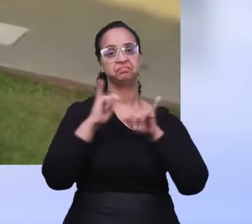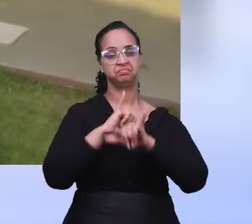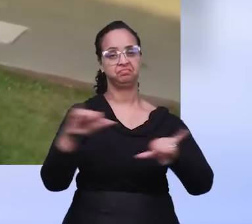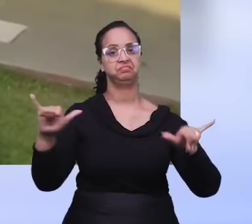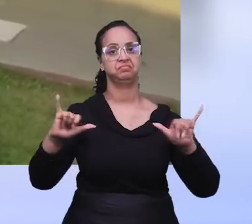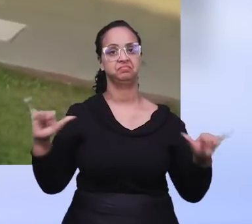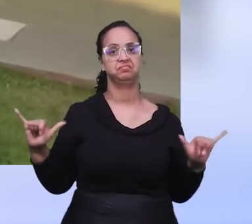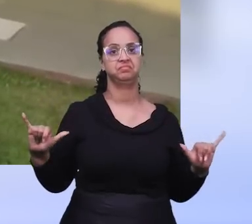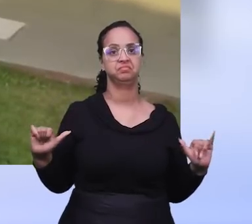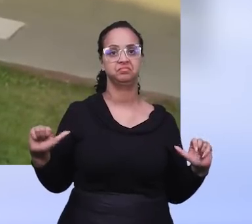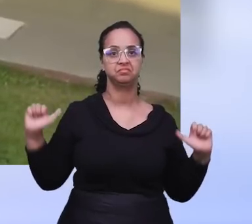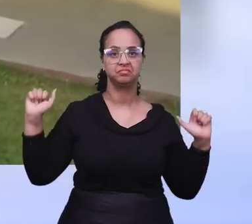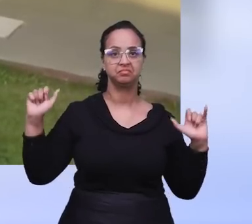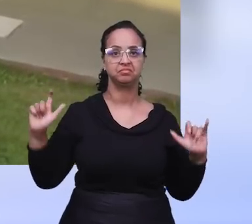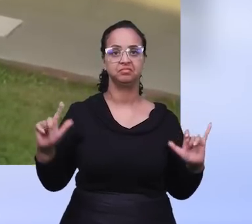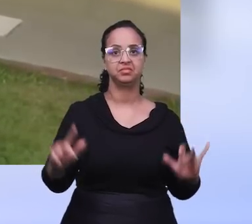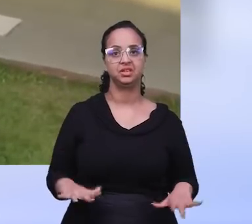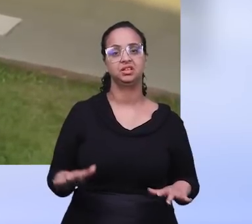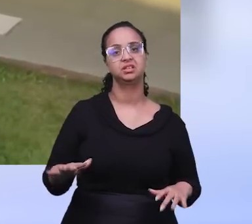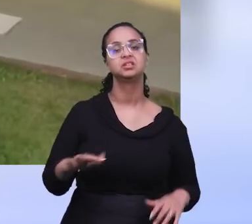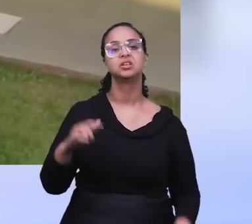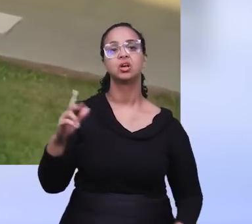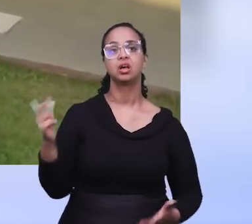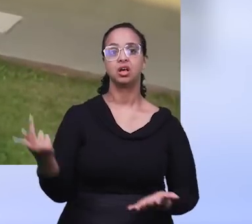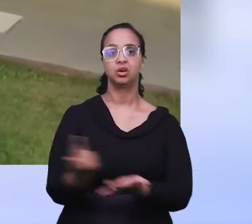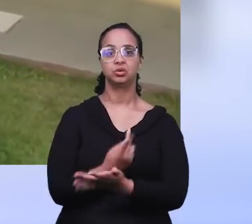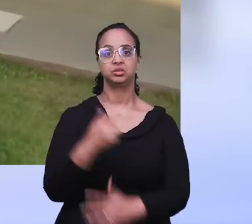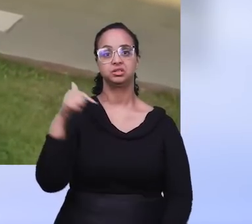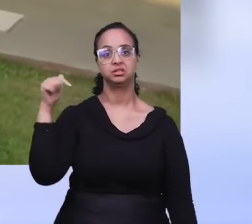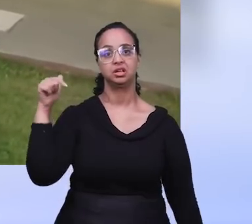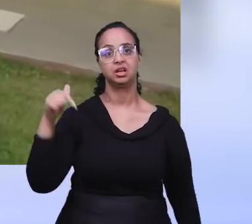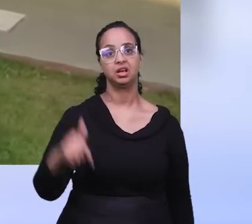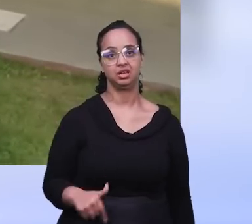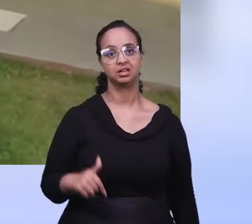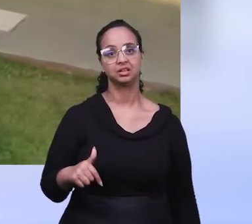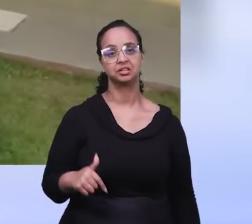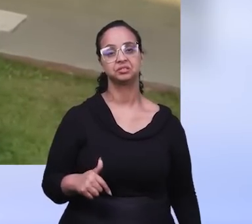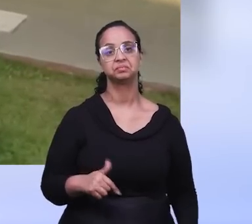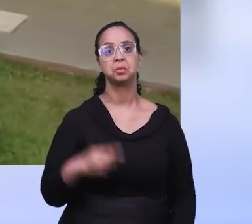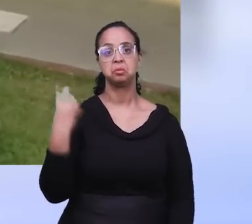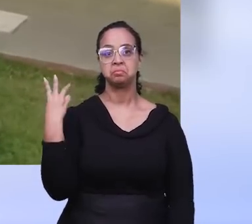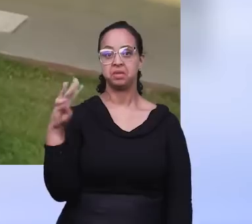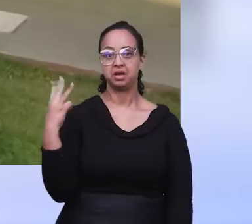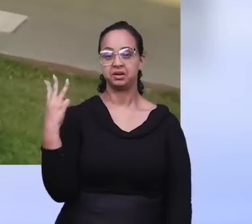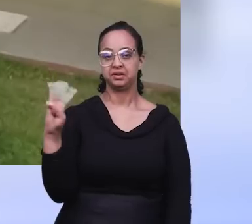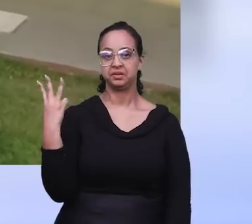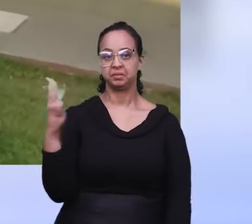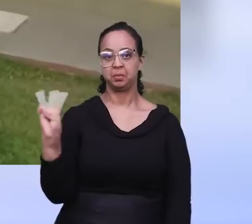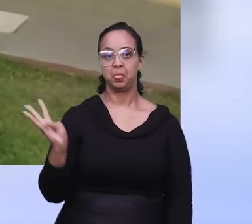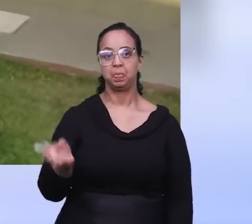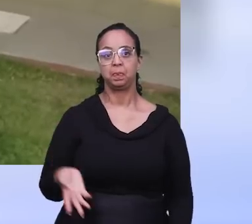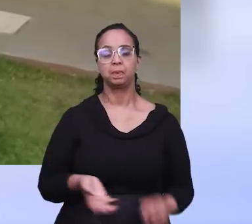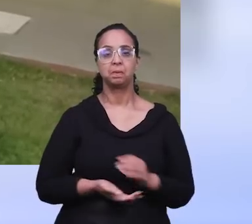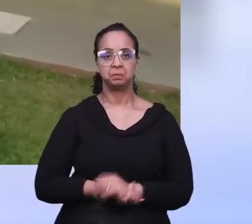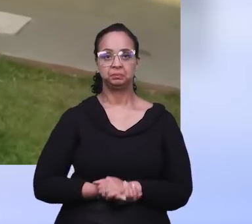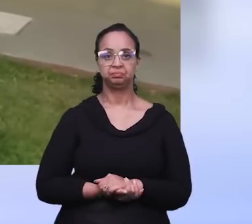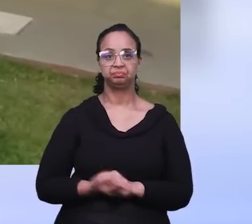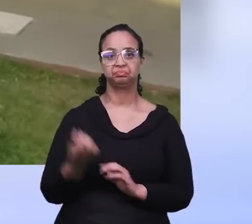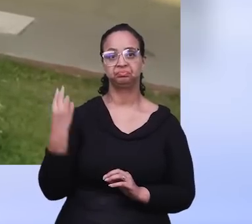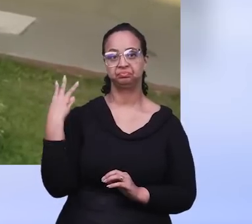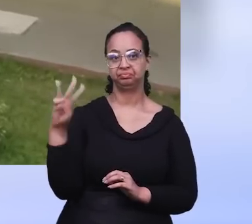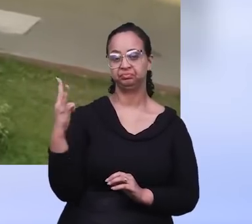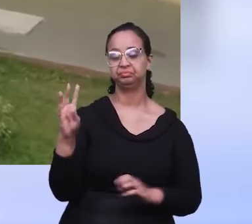noticiar, as grandes bênçãos e maravilhas, que estão acontecendo em nosso meio, aqui no Maranhão. E,